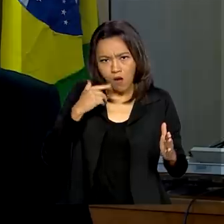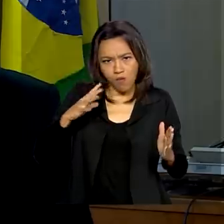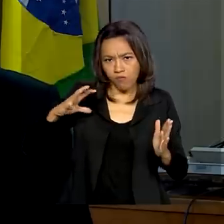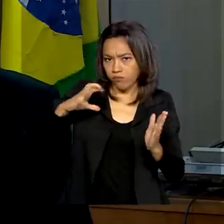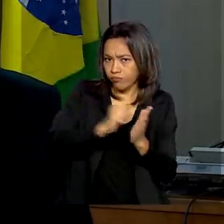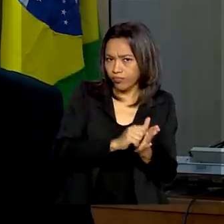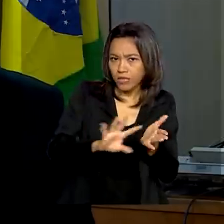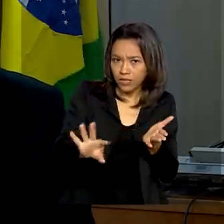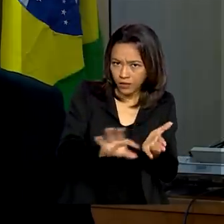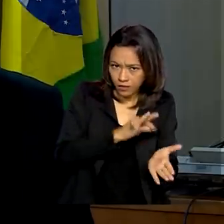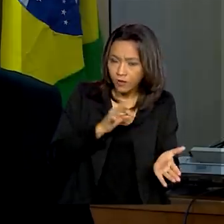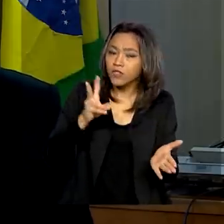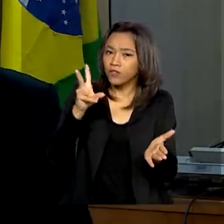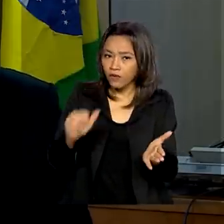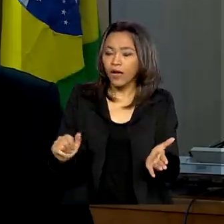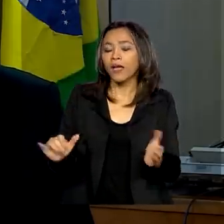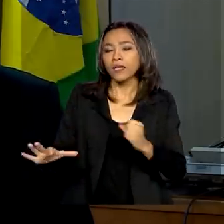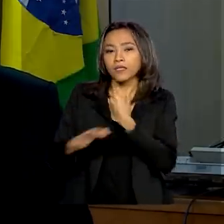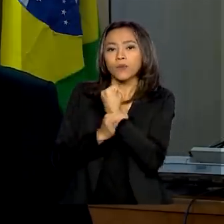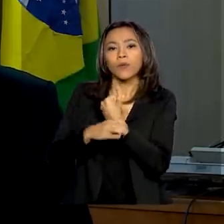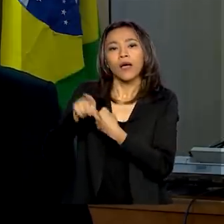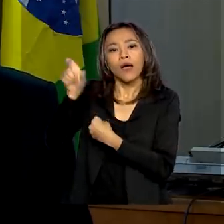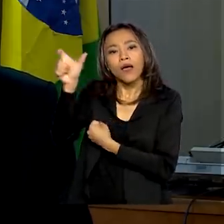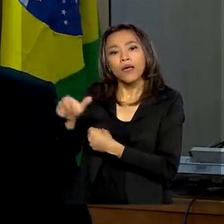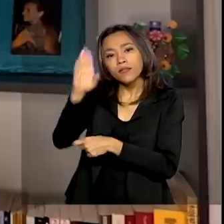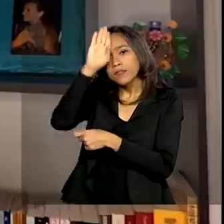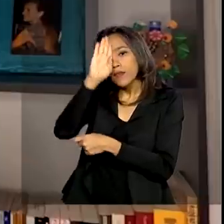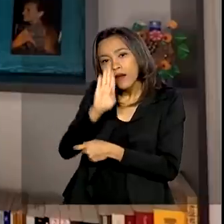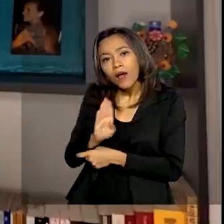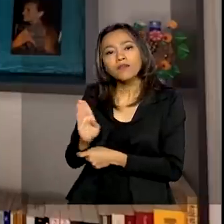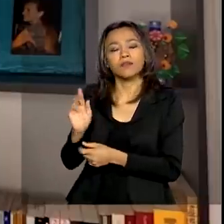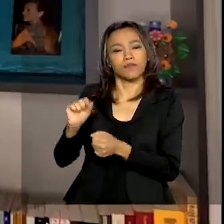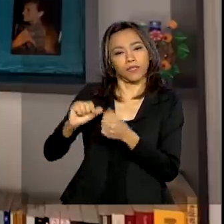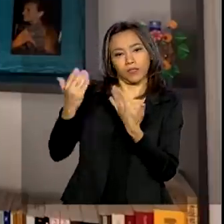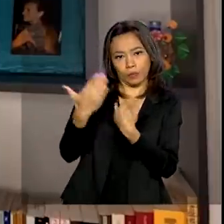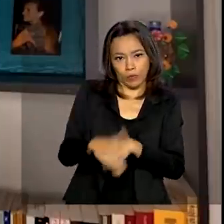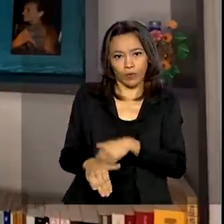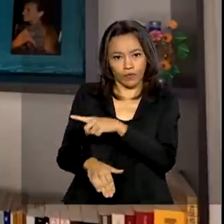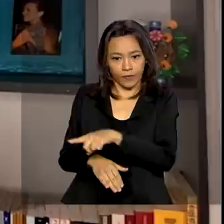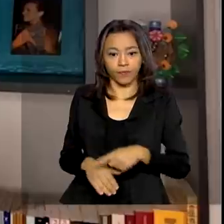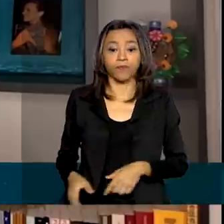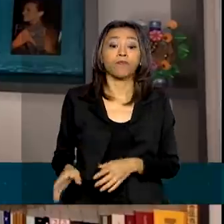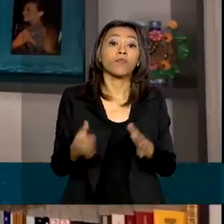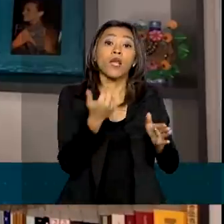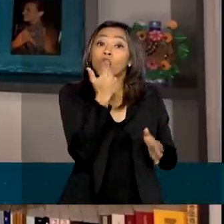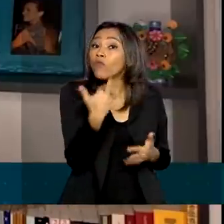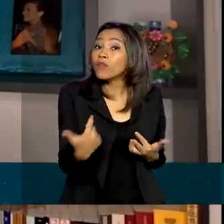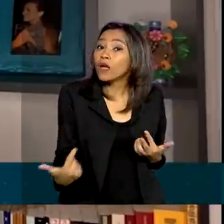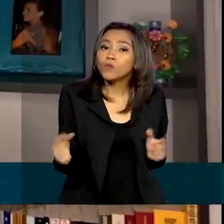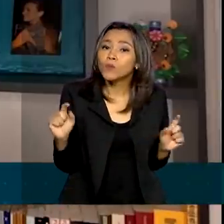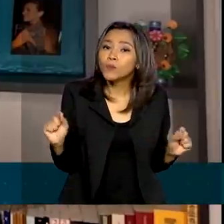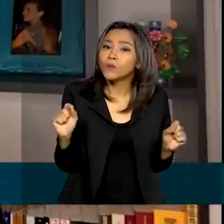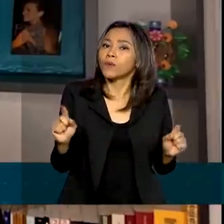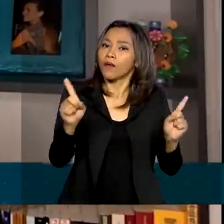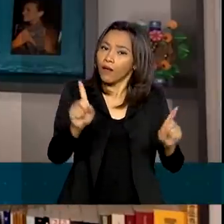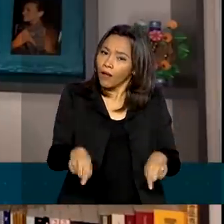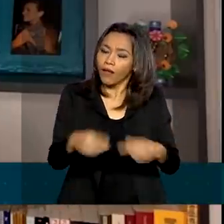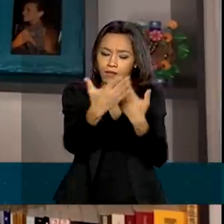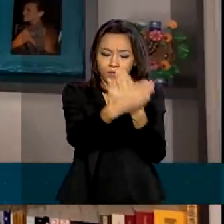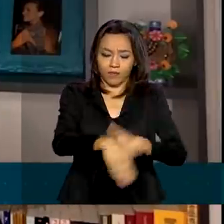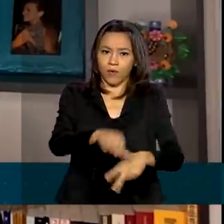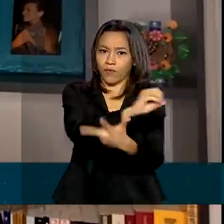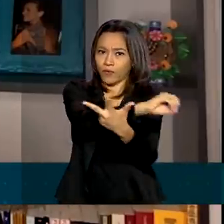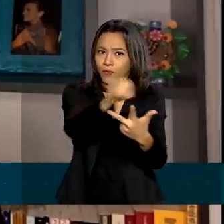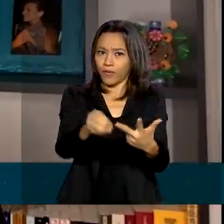e nós vamos garantir essa gratuidade para esse participante. Uma das novidades desta edição será a aplicação do Enem Digital